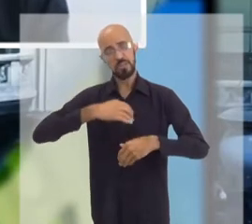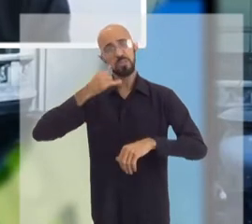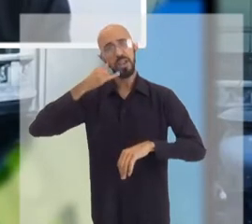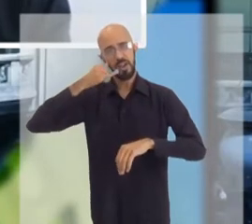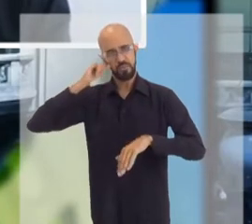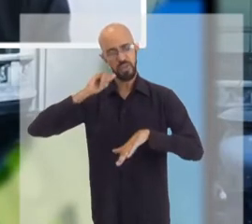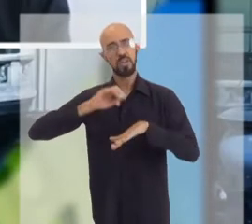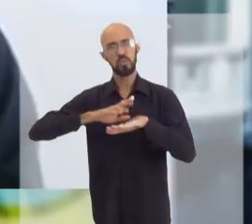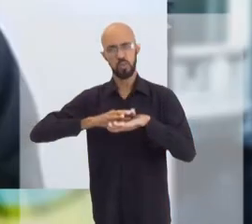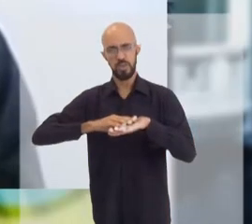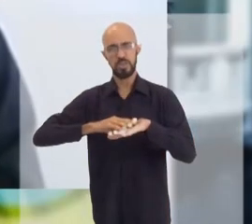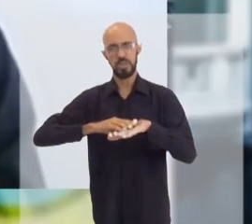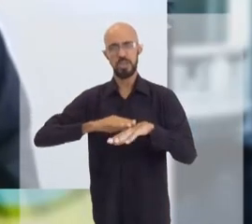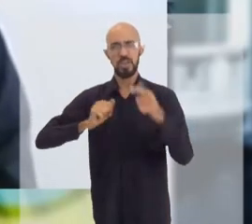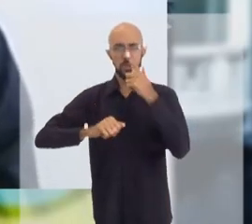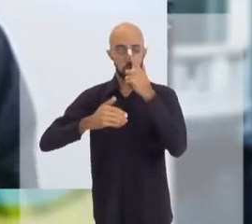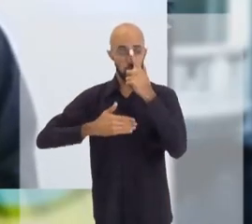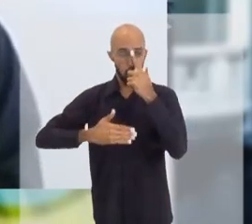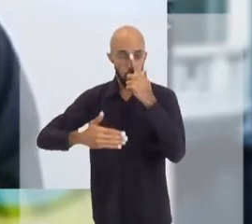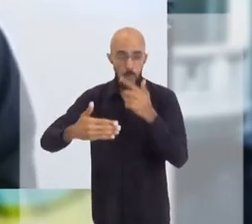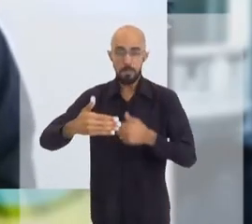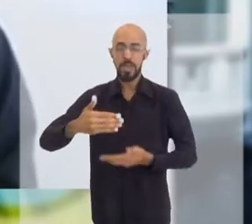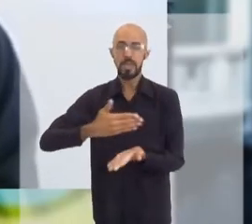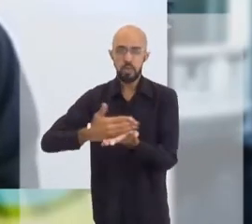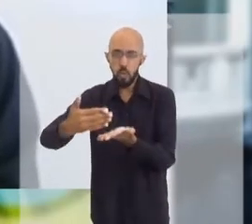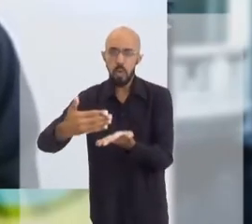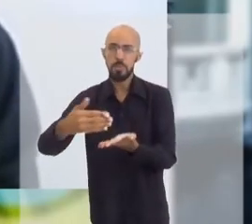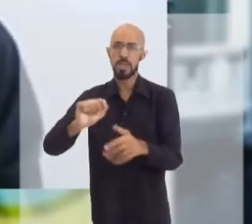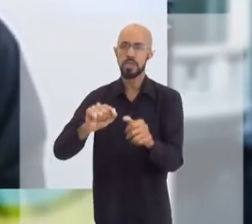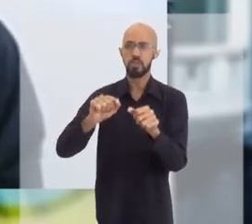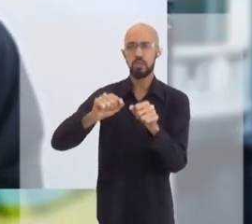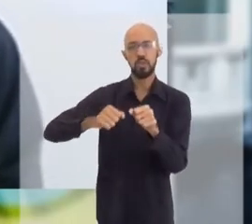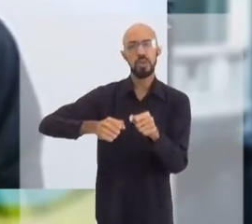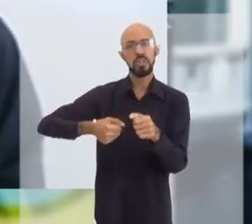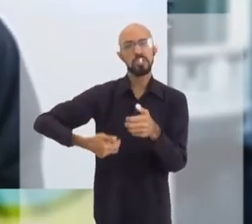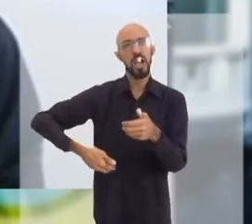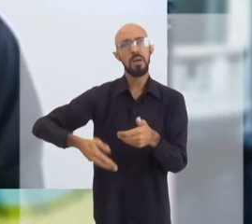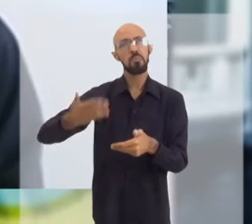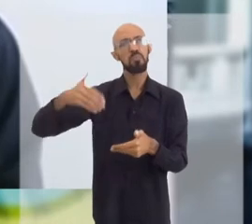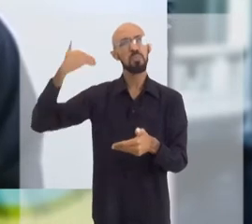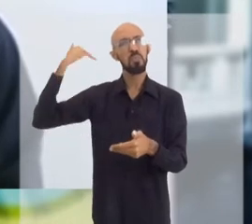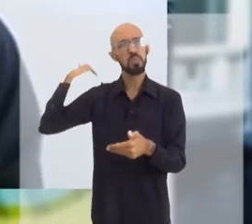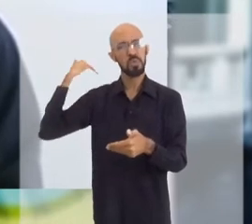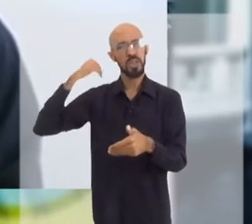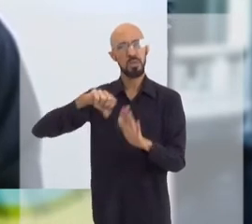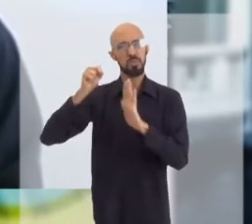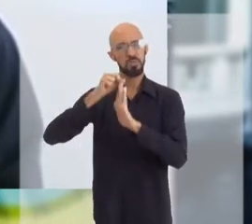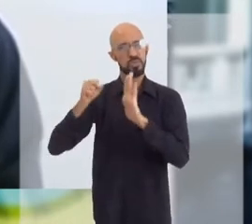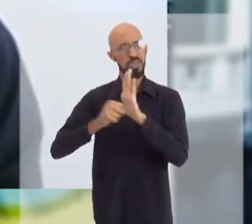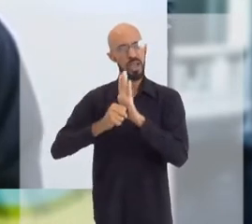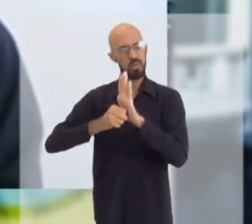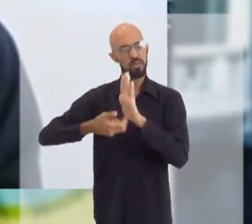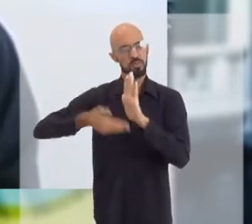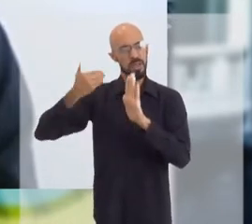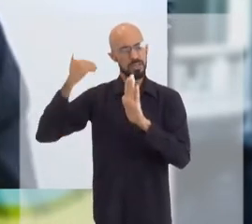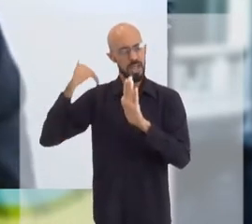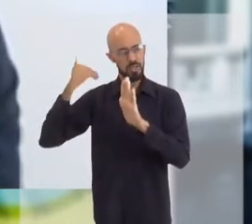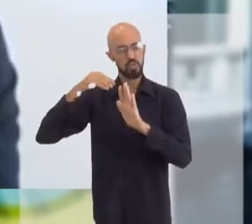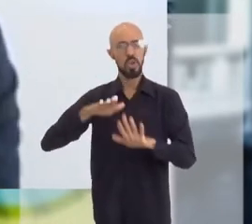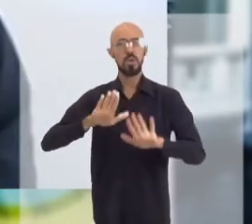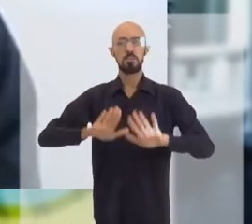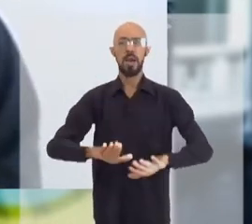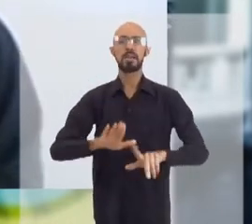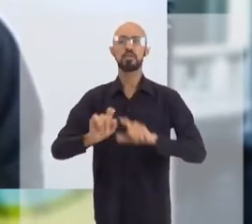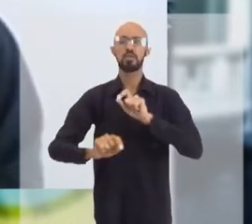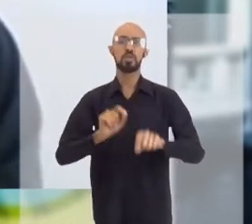causar doenças. Isso foi inicialmente desenvolvido por Gêner, lá atrás, alguns séculos passados, mas